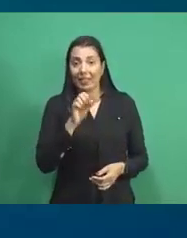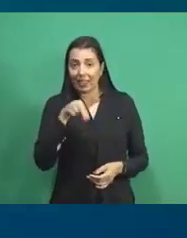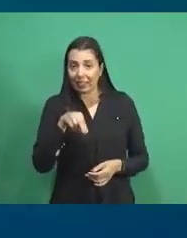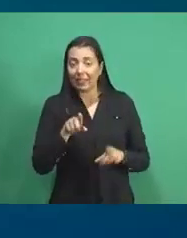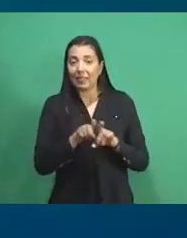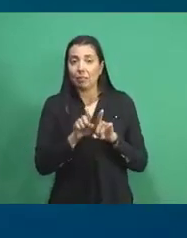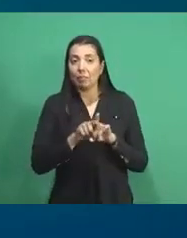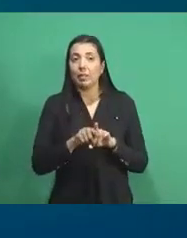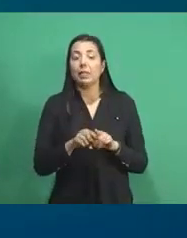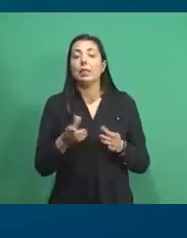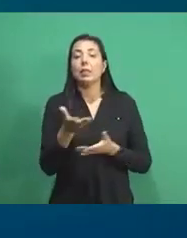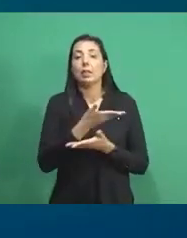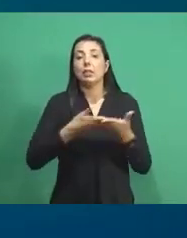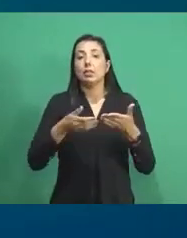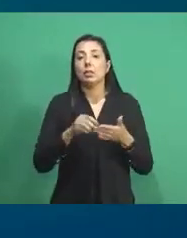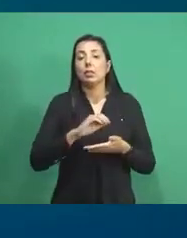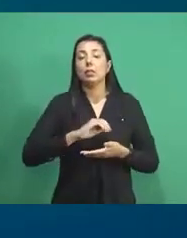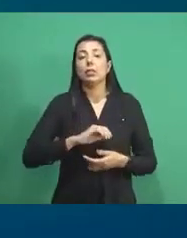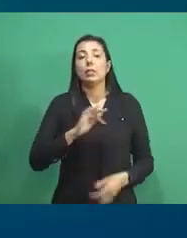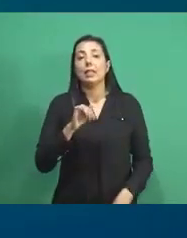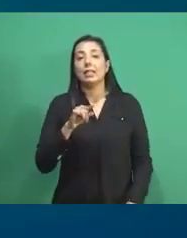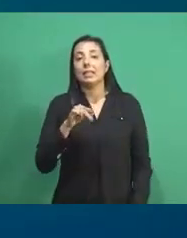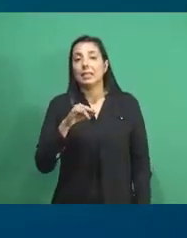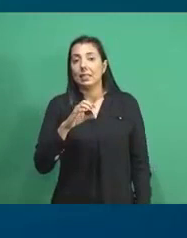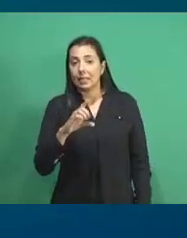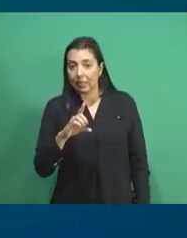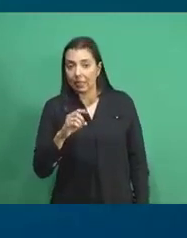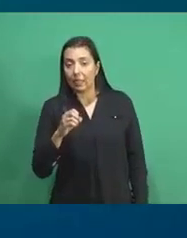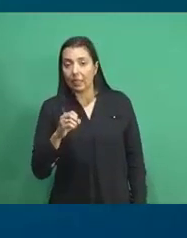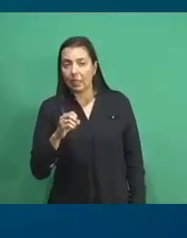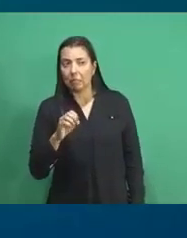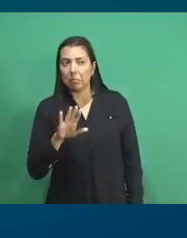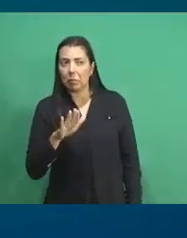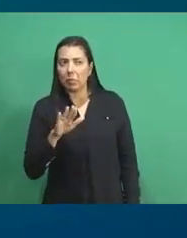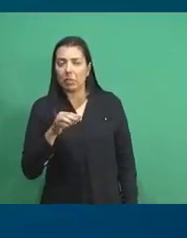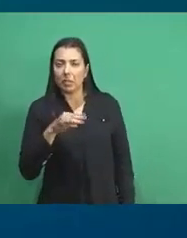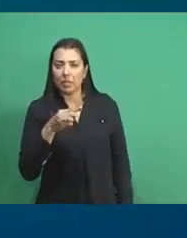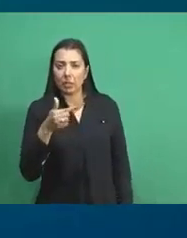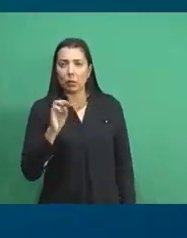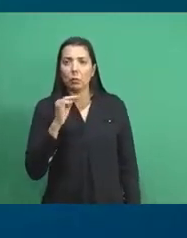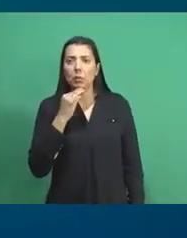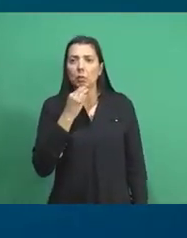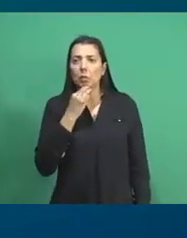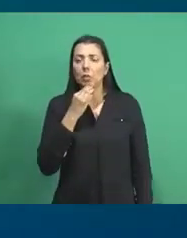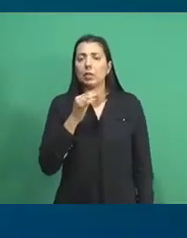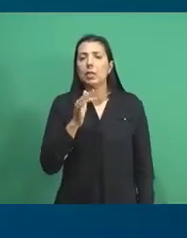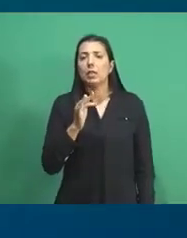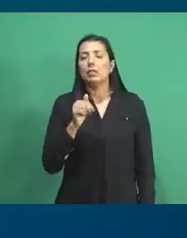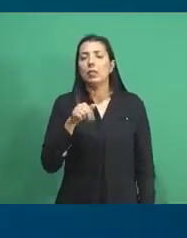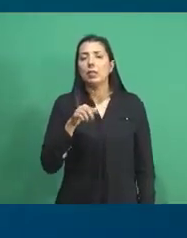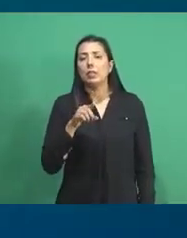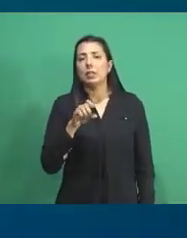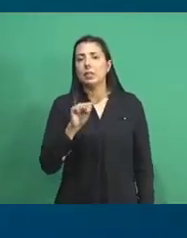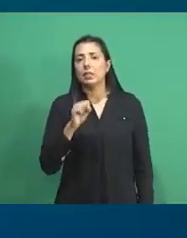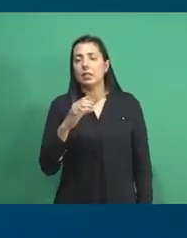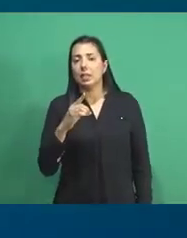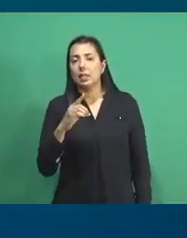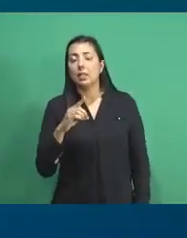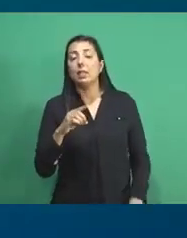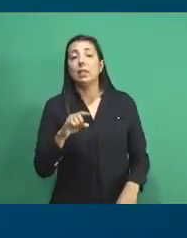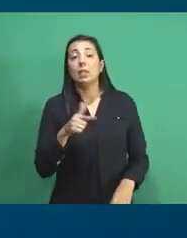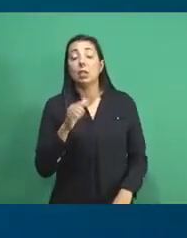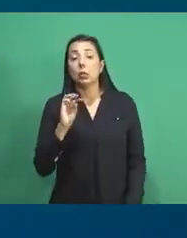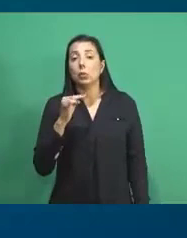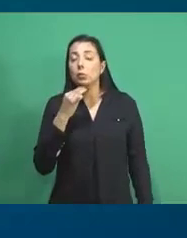como também através do FNDCT. São em torno de 32 milhões do FNDCT e 2